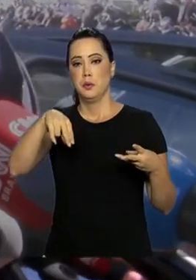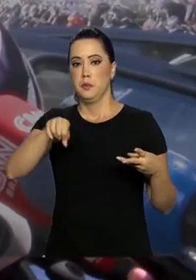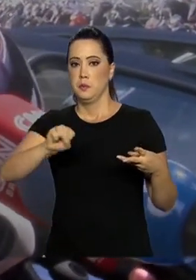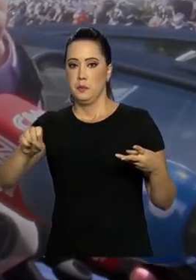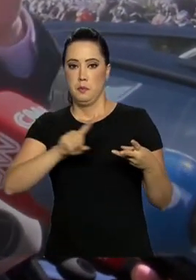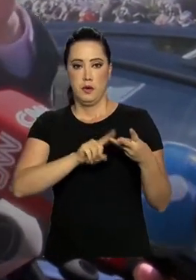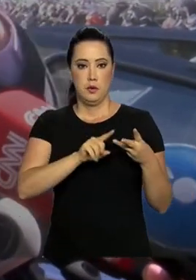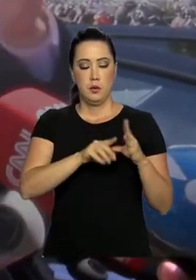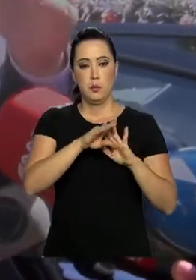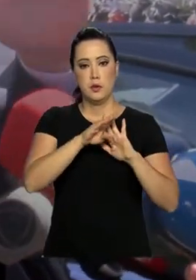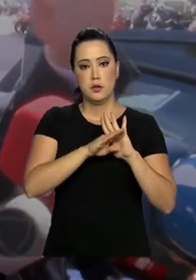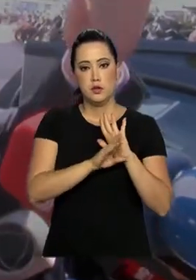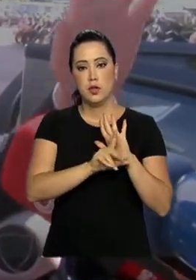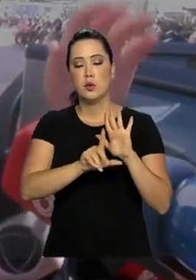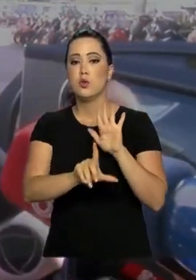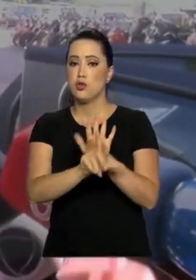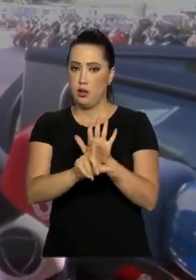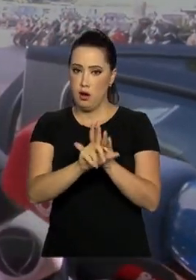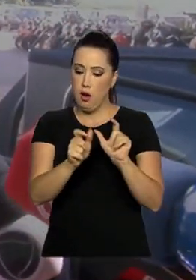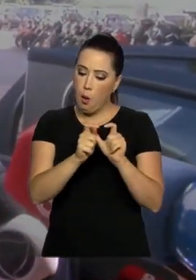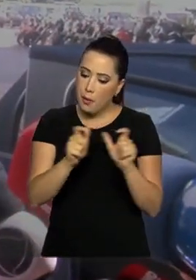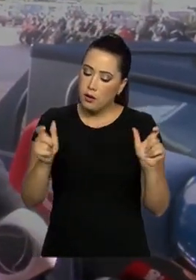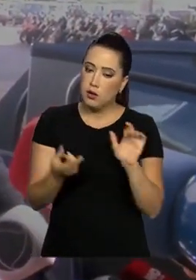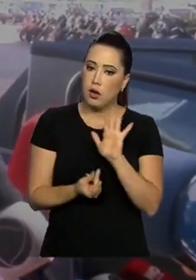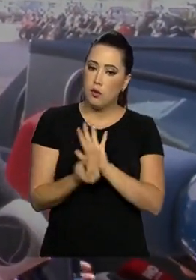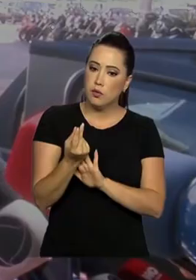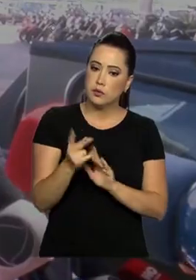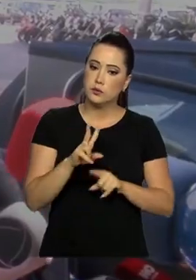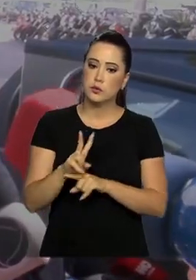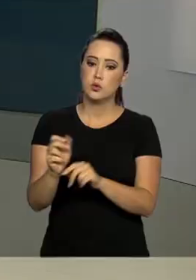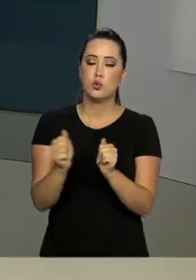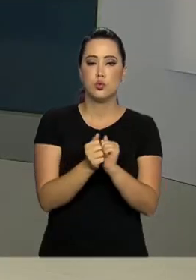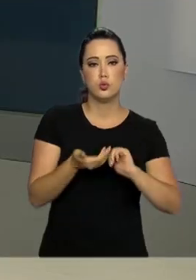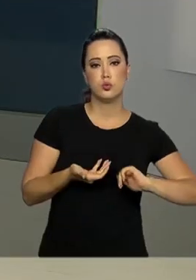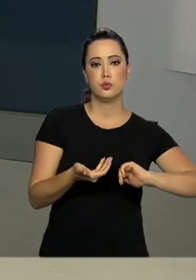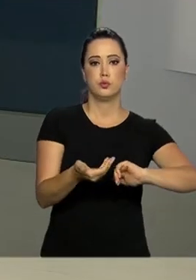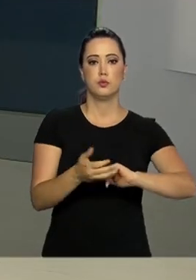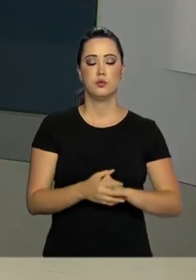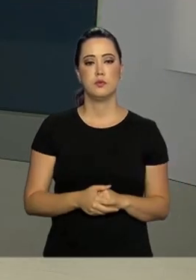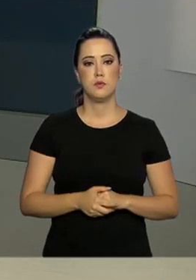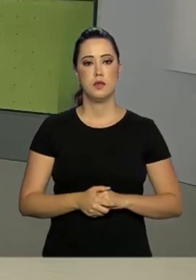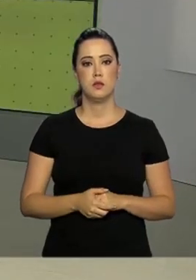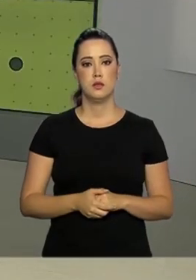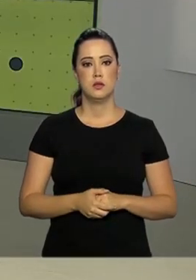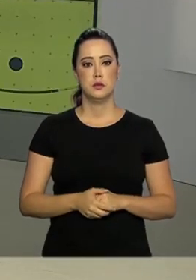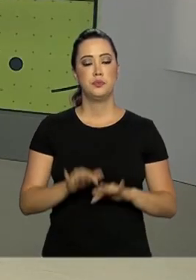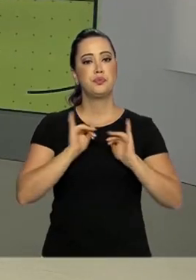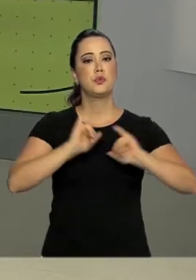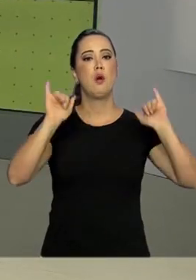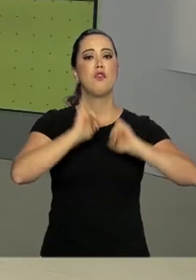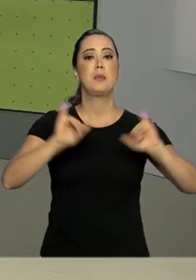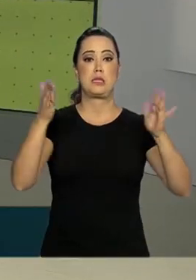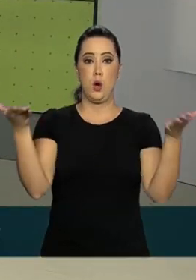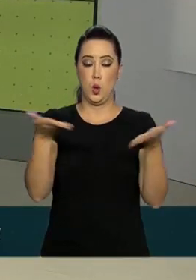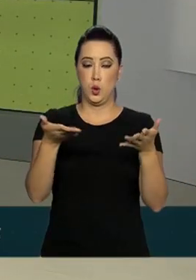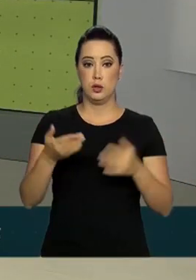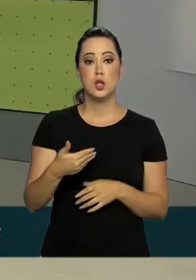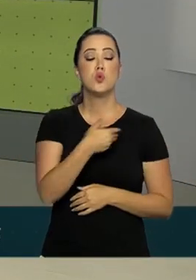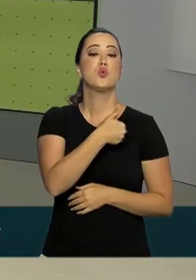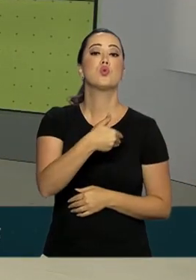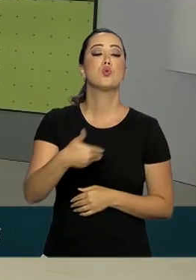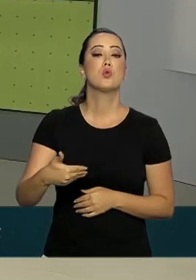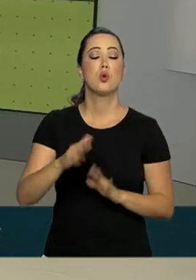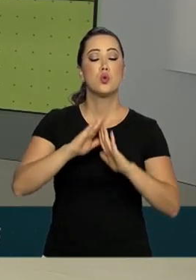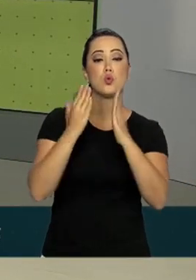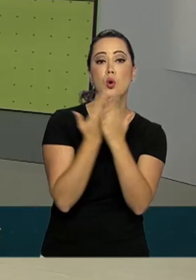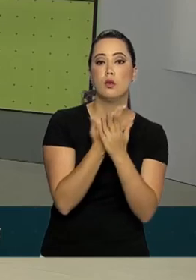outra é projeto de lei para ampliar a margem que já está sendo negociado com o Congresso Nacional. E uma última informação. Escolas públicas